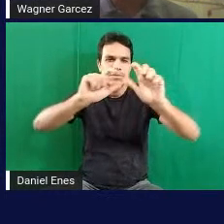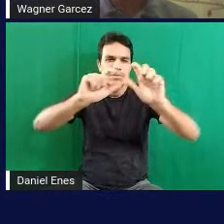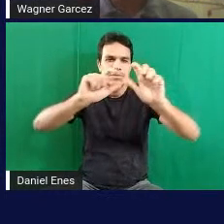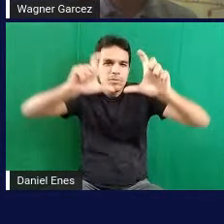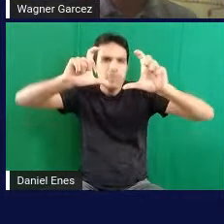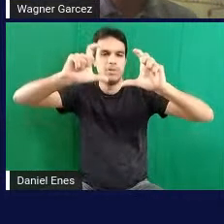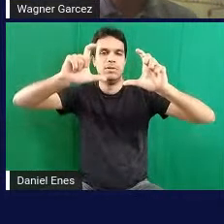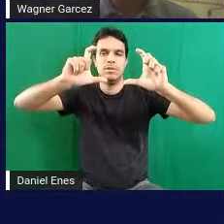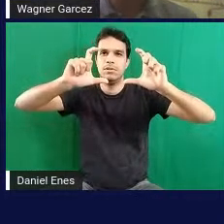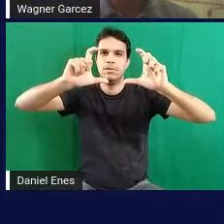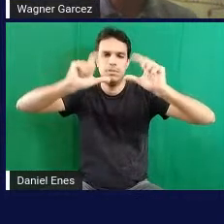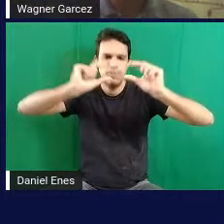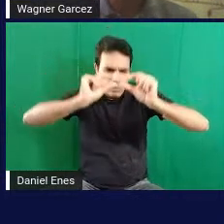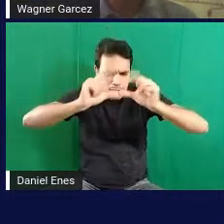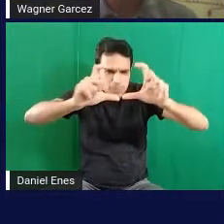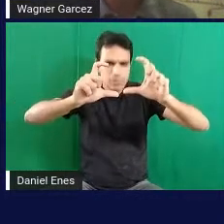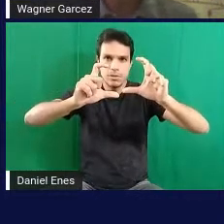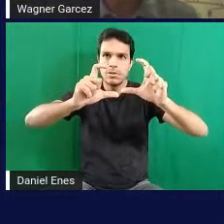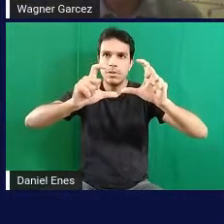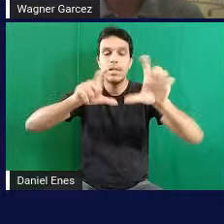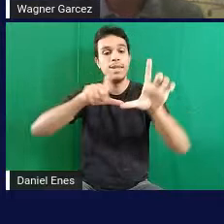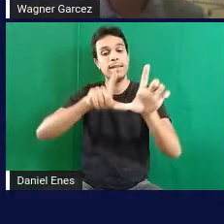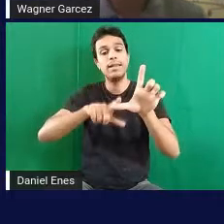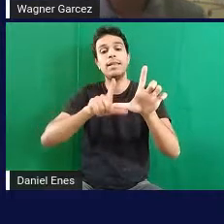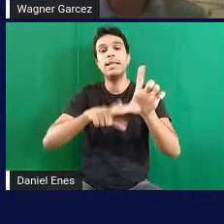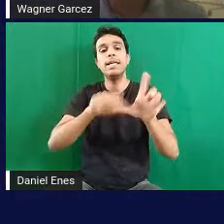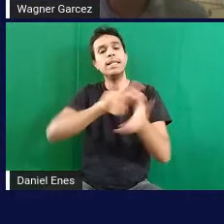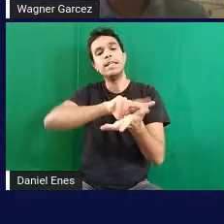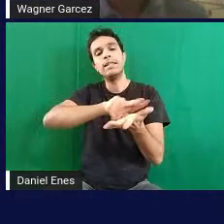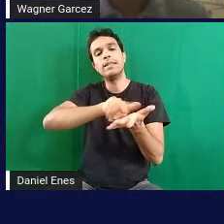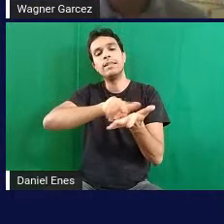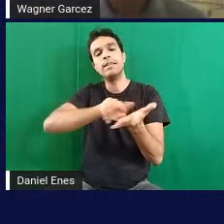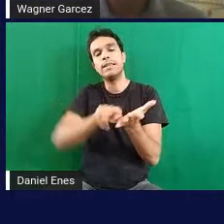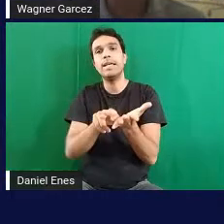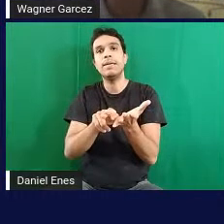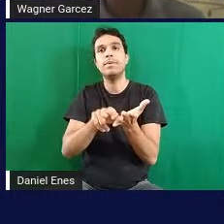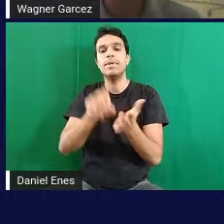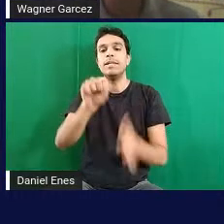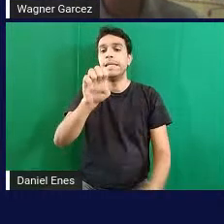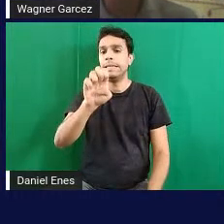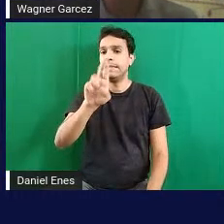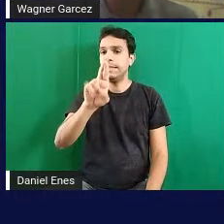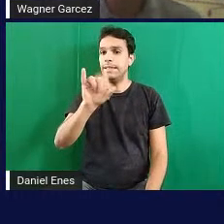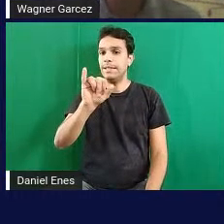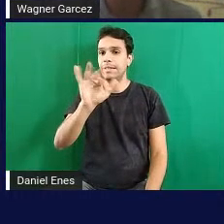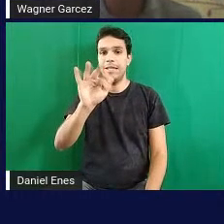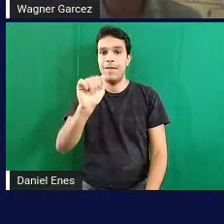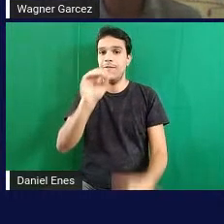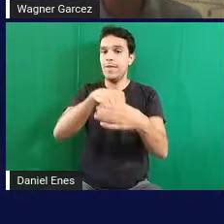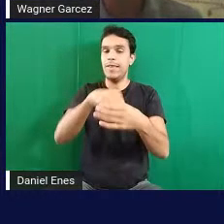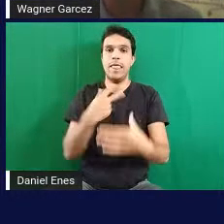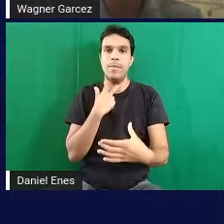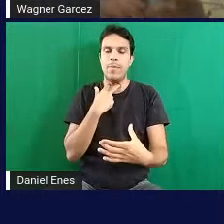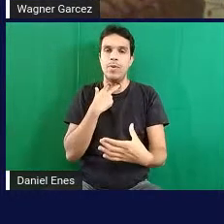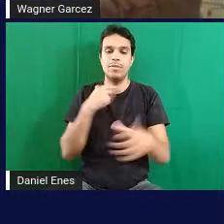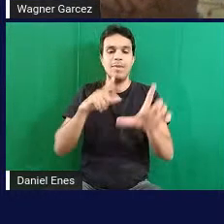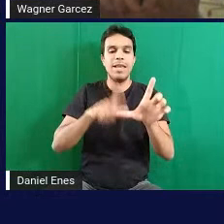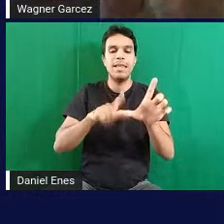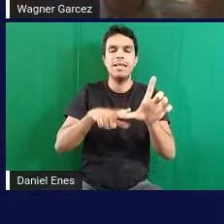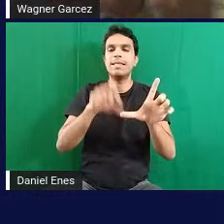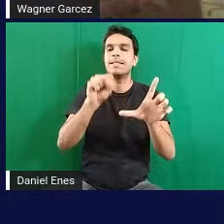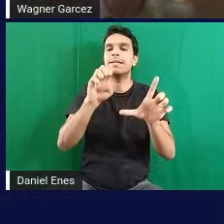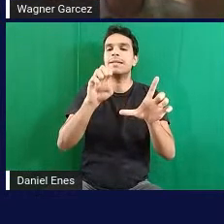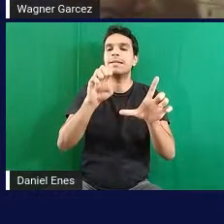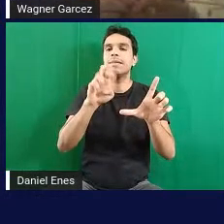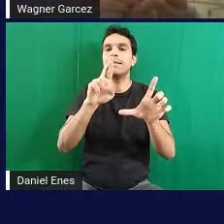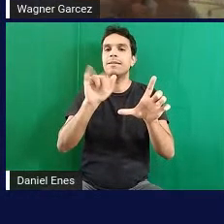letra precisa ser uma letra que não seja com serifa. O que é serifa? Uma fonte com serifa é aquela fonte que tem umas